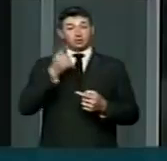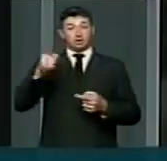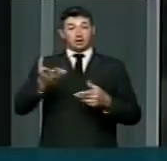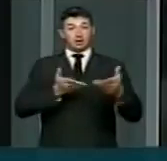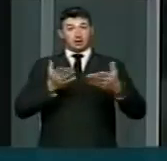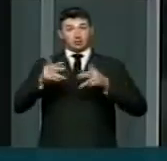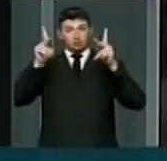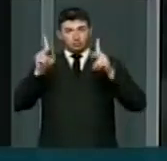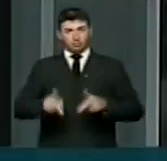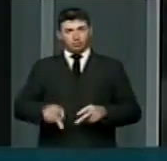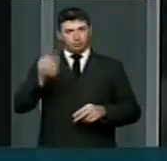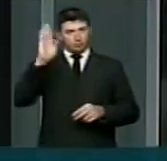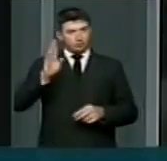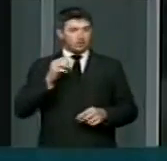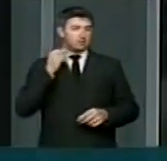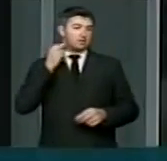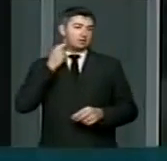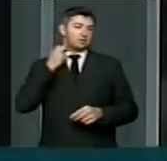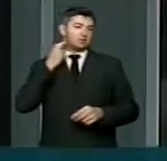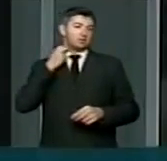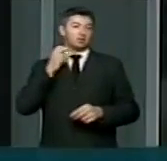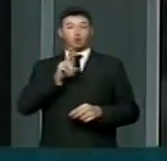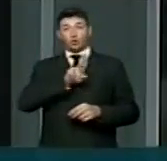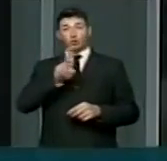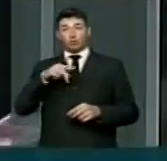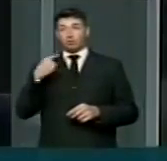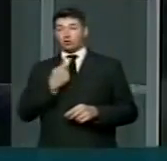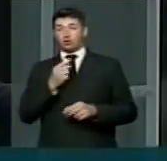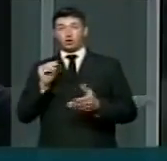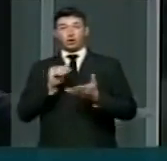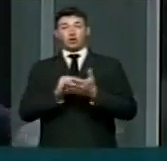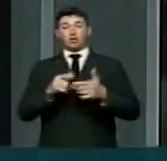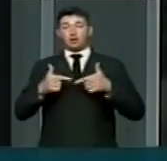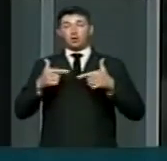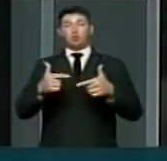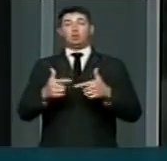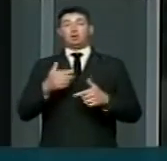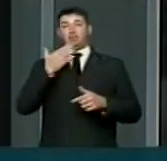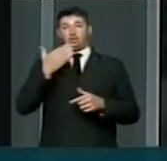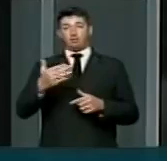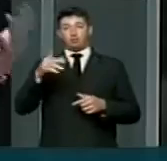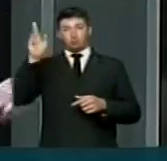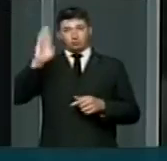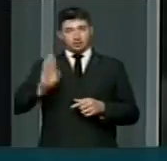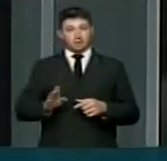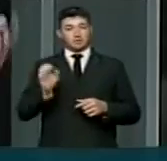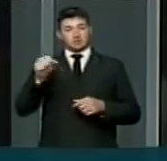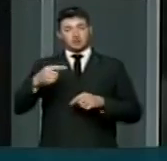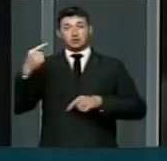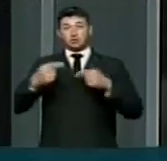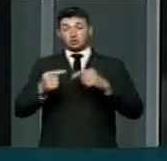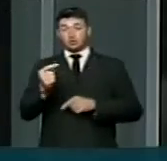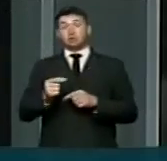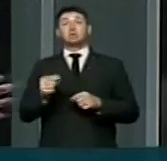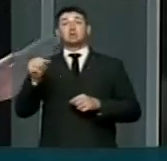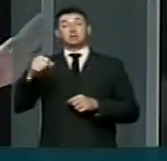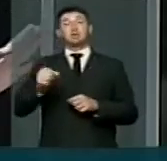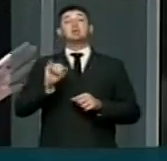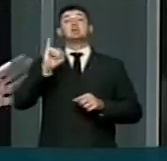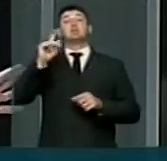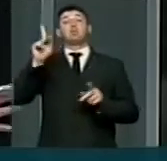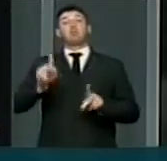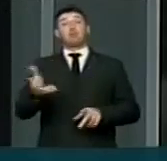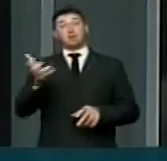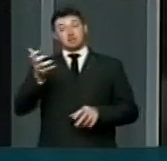de atender à vontade do povo brasileiro, é de colocar o nome à disposição e que esse nome possa, logicamente, ser debatido, discutido e que o povo